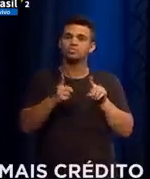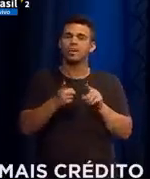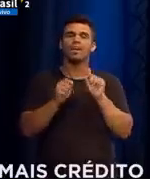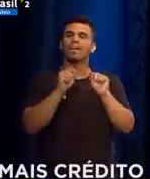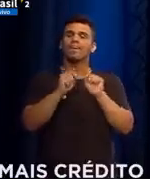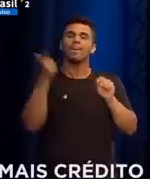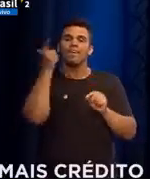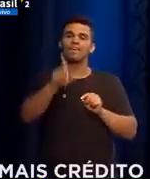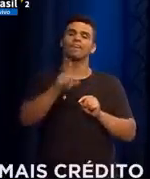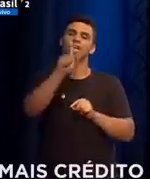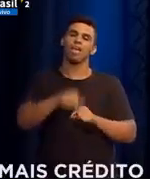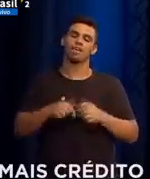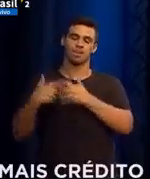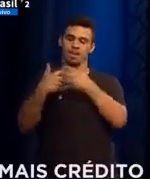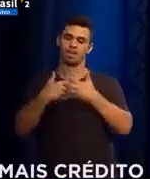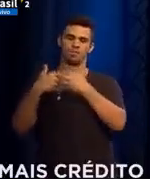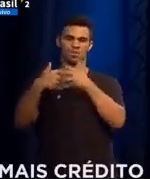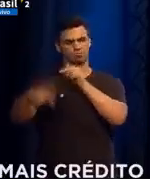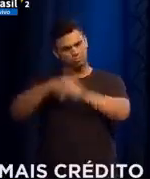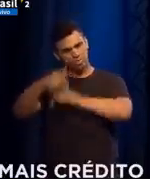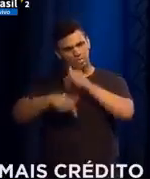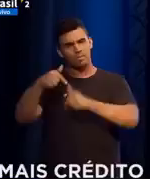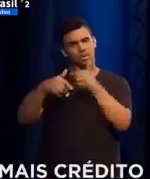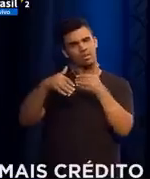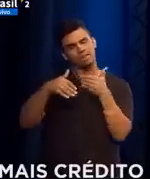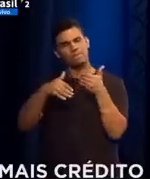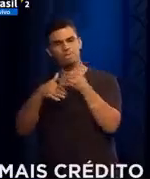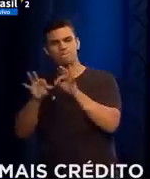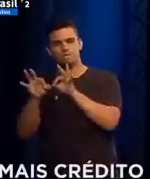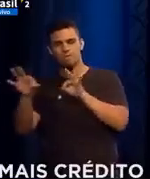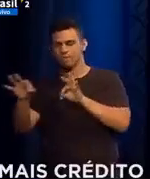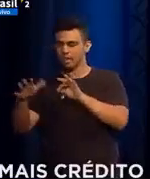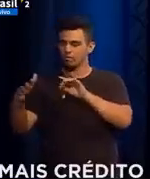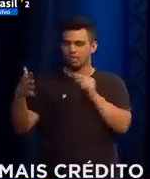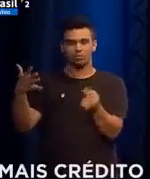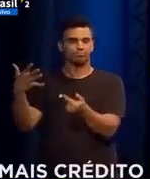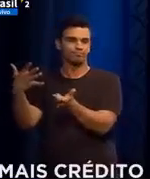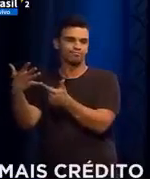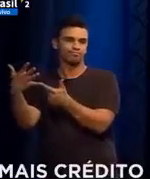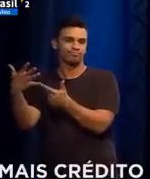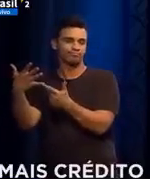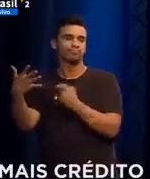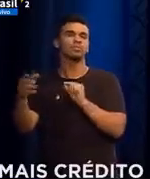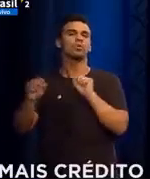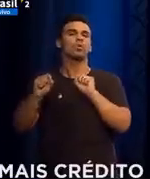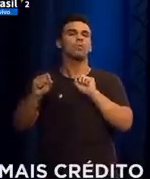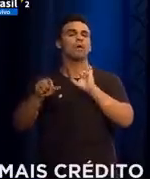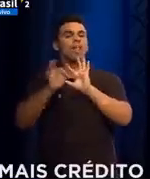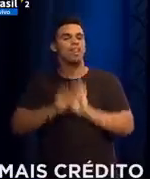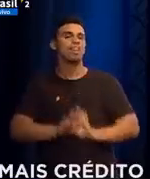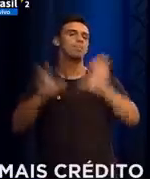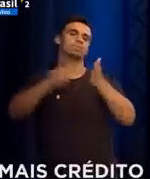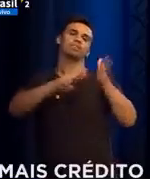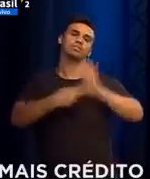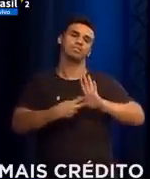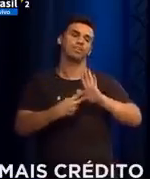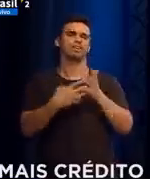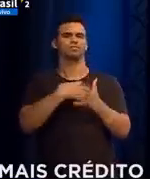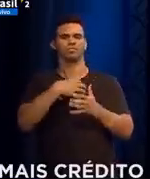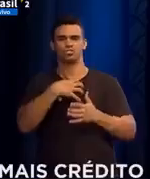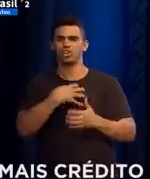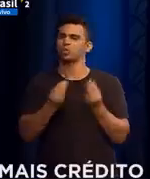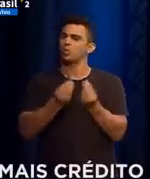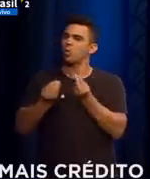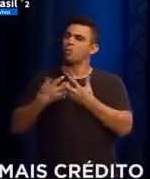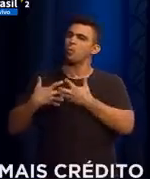É quem está na ponta da linha, é o elo mais fraco. Isso significa liberdade, libertação. libertar o